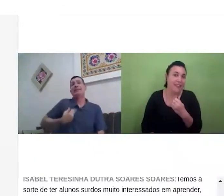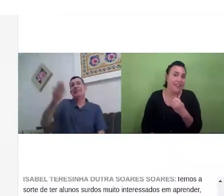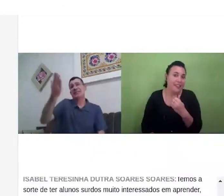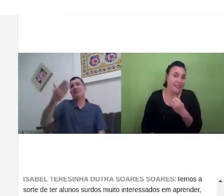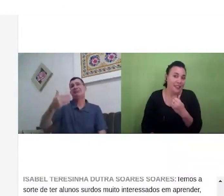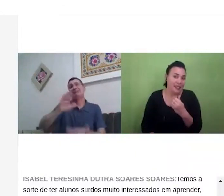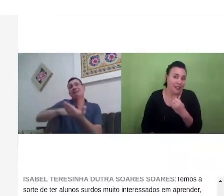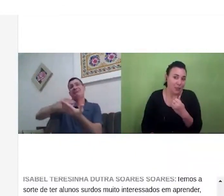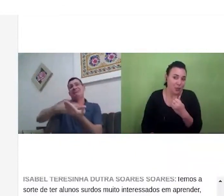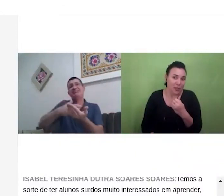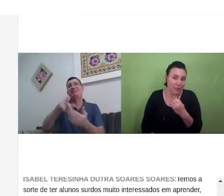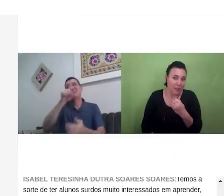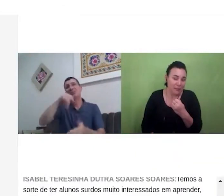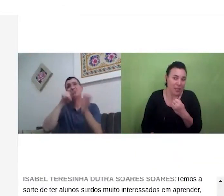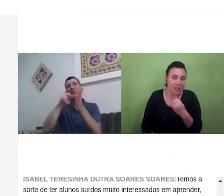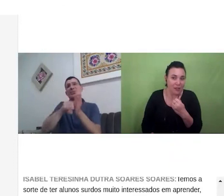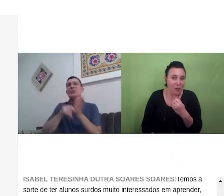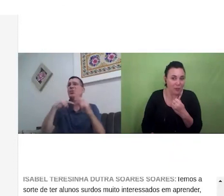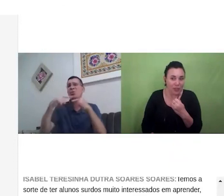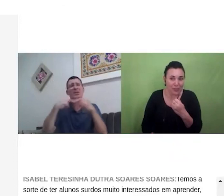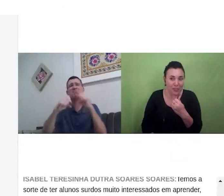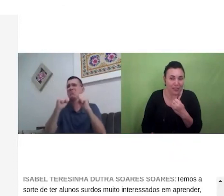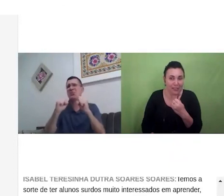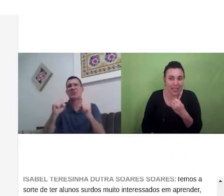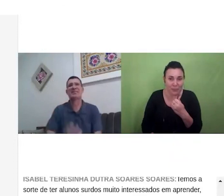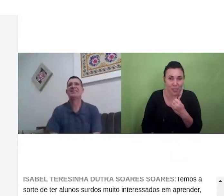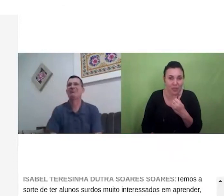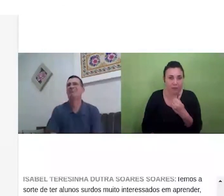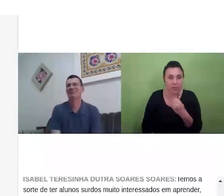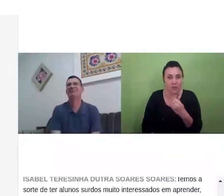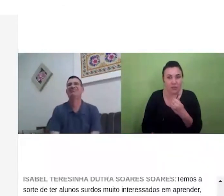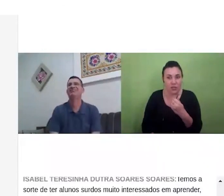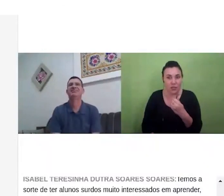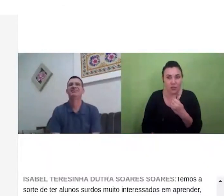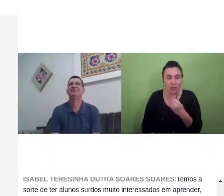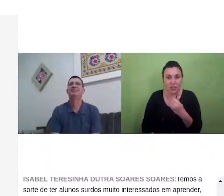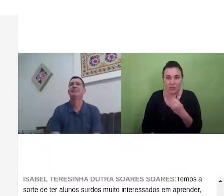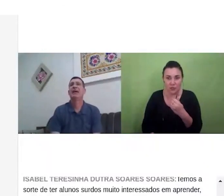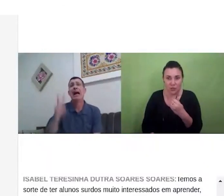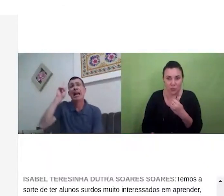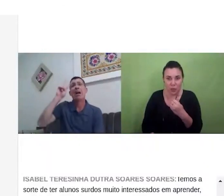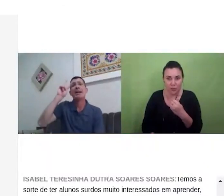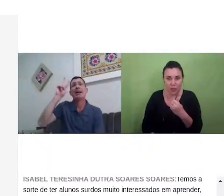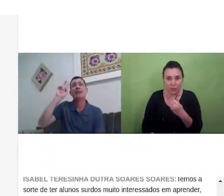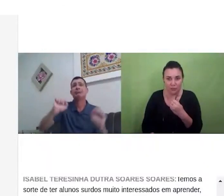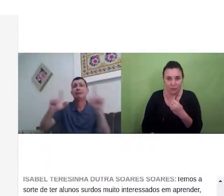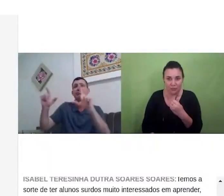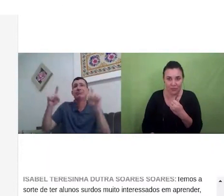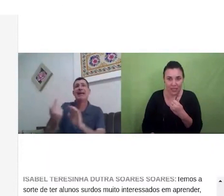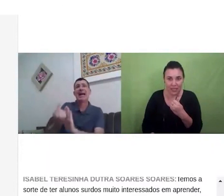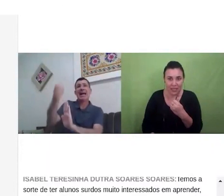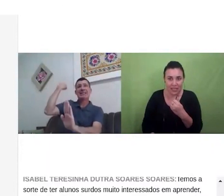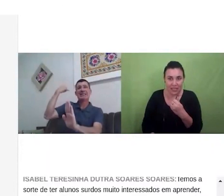e até por conta da pandemia agora aproveitando que tem intérprete para que vocês consigam tirar as dúvidas eu estou disponível aqui